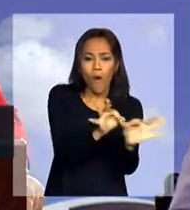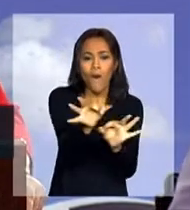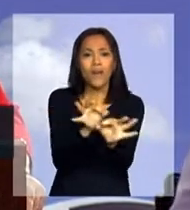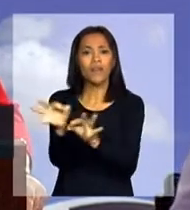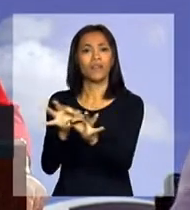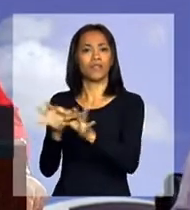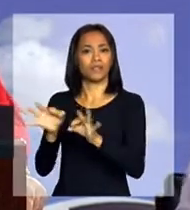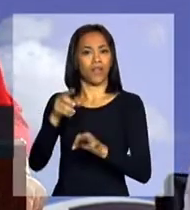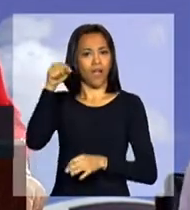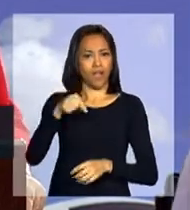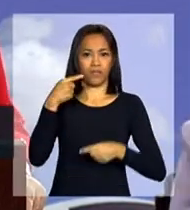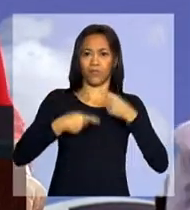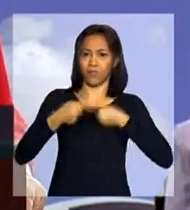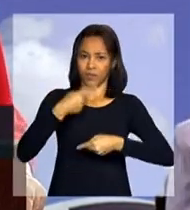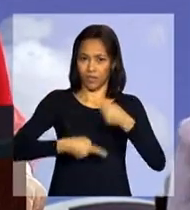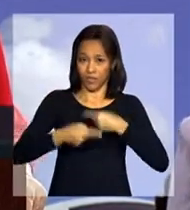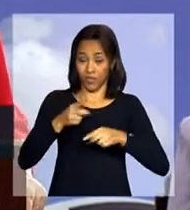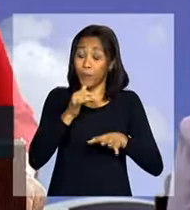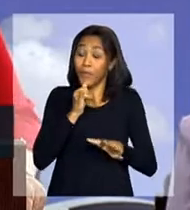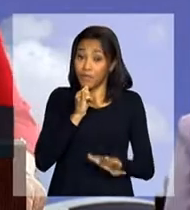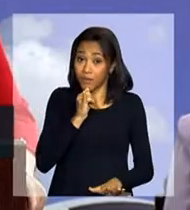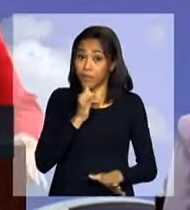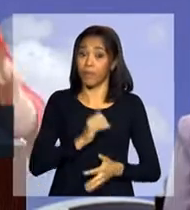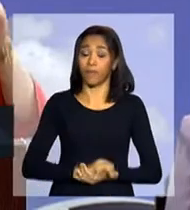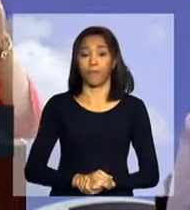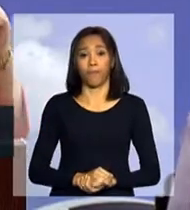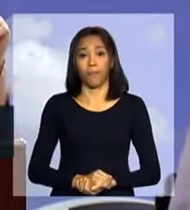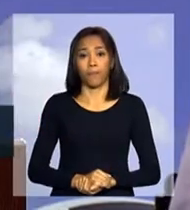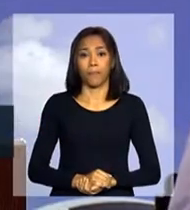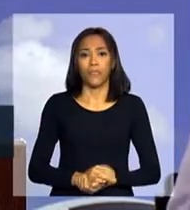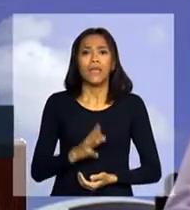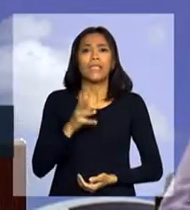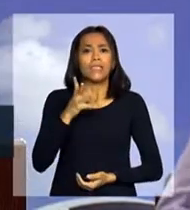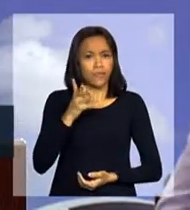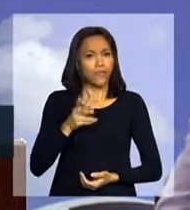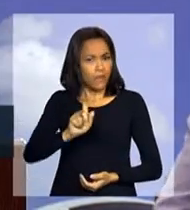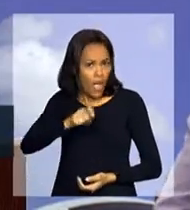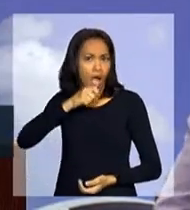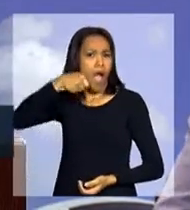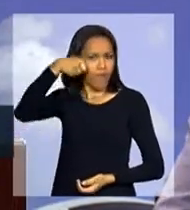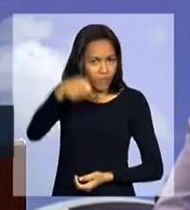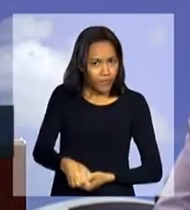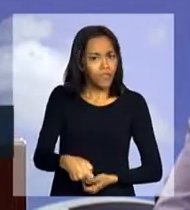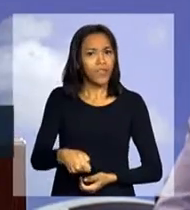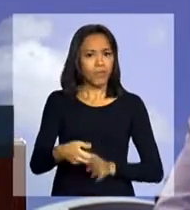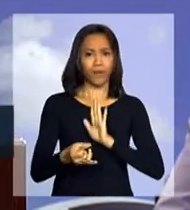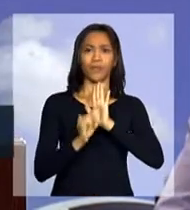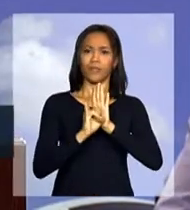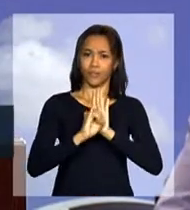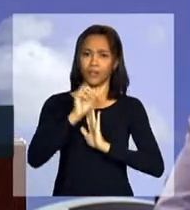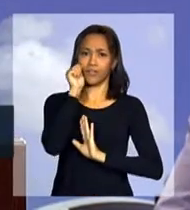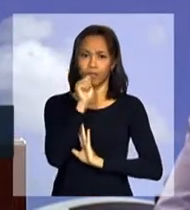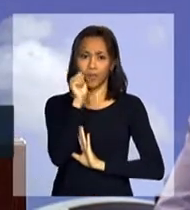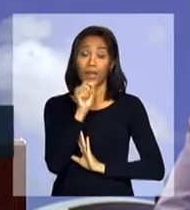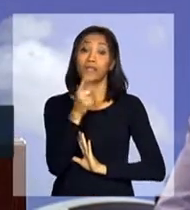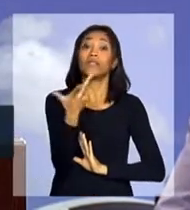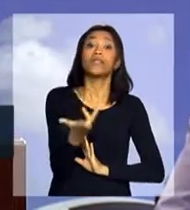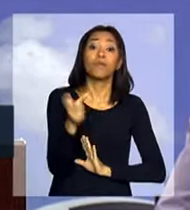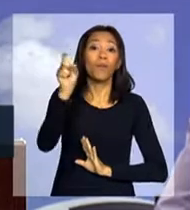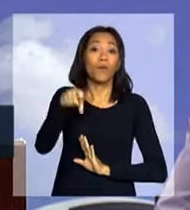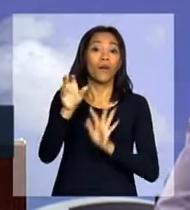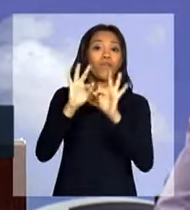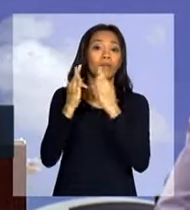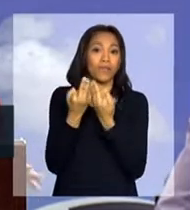Por exemplo, e que reforçam a autonomia das mulheres. Por exemplo, o Bolsa Família.